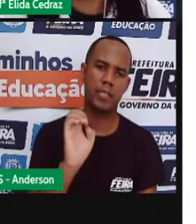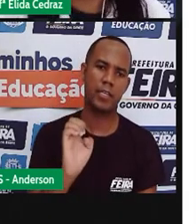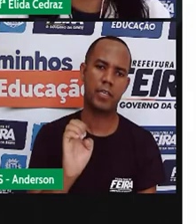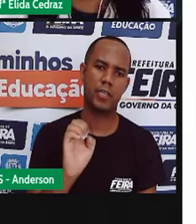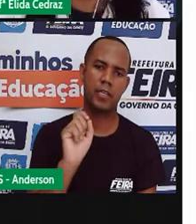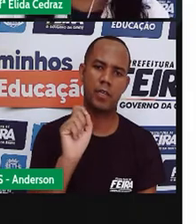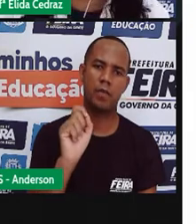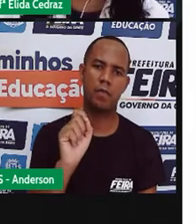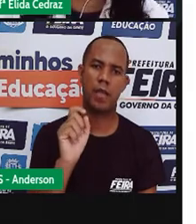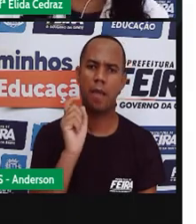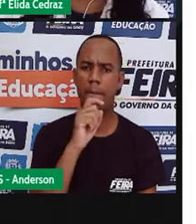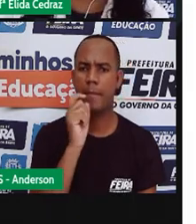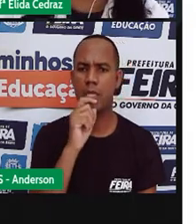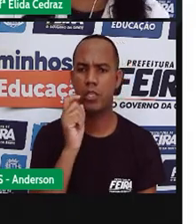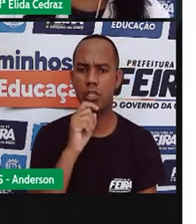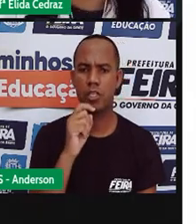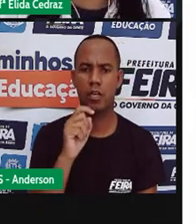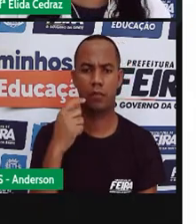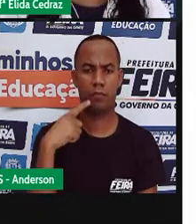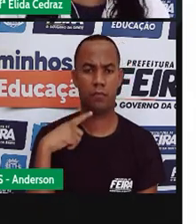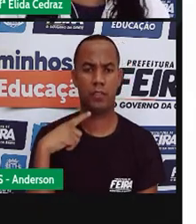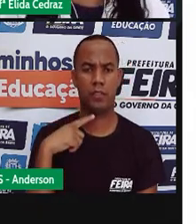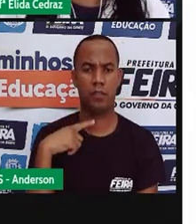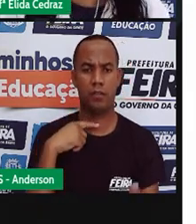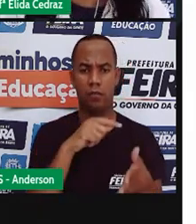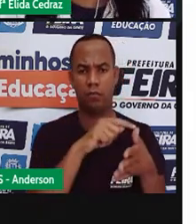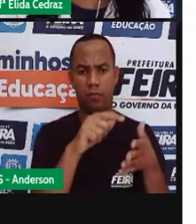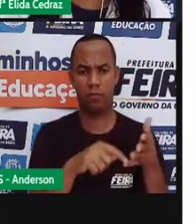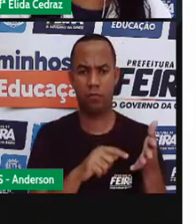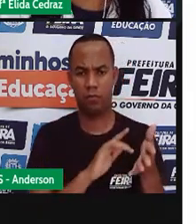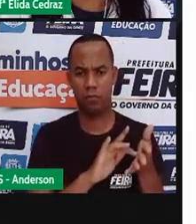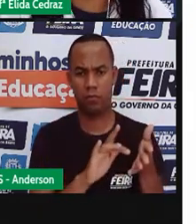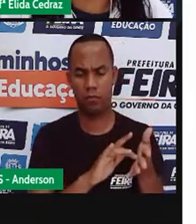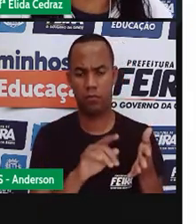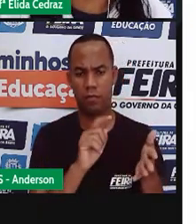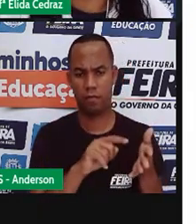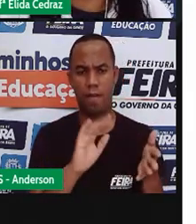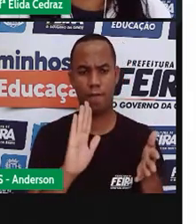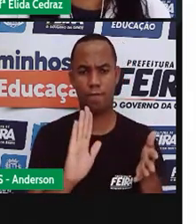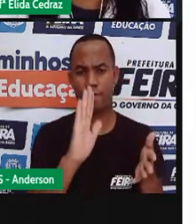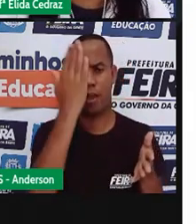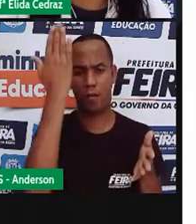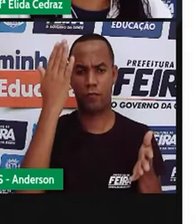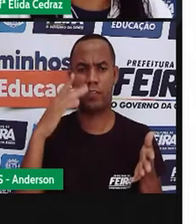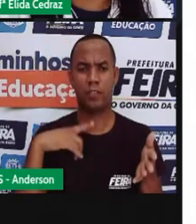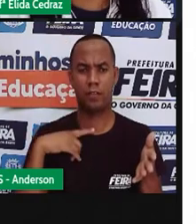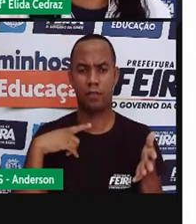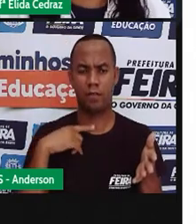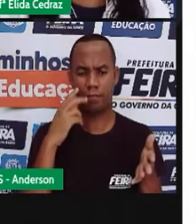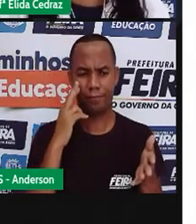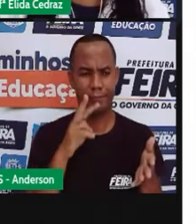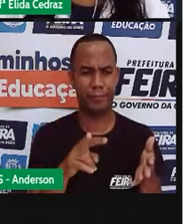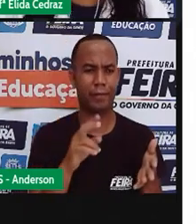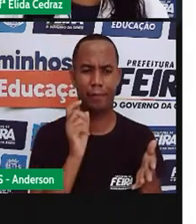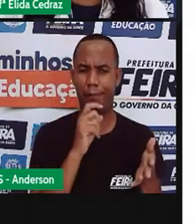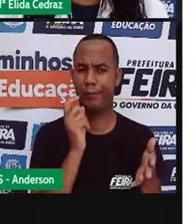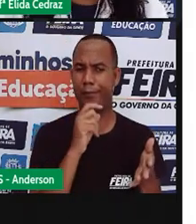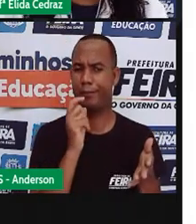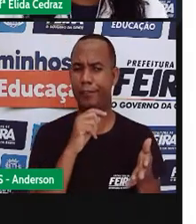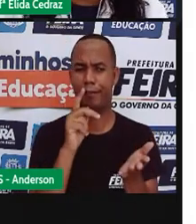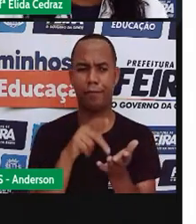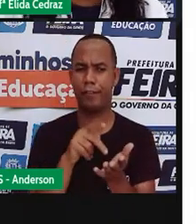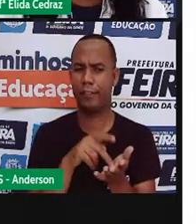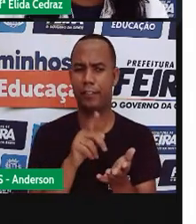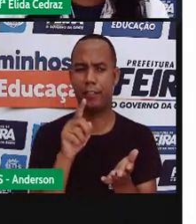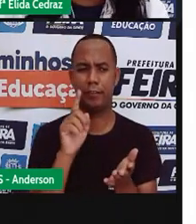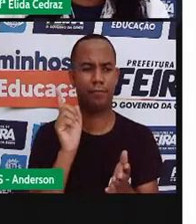é preciso tomar cuidado com isso porque são notícias falsas compartilhadas nas redes